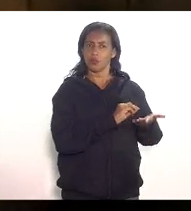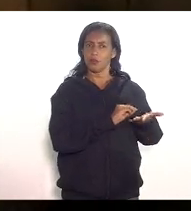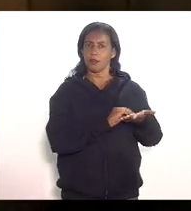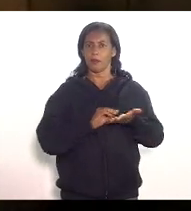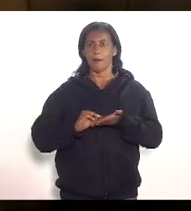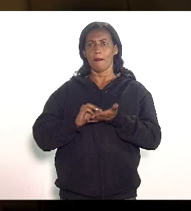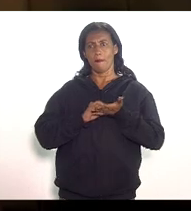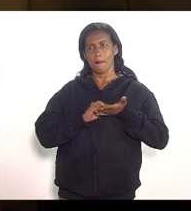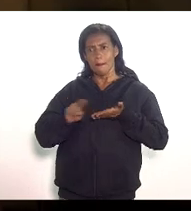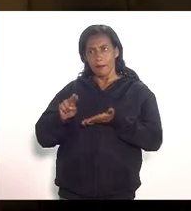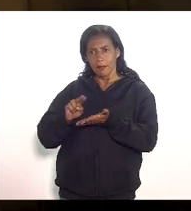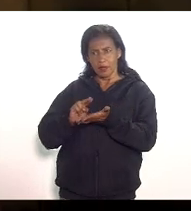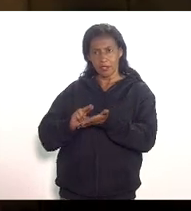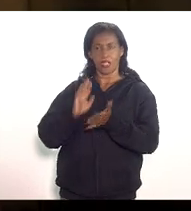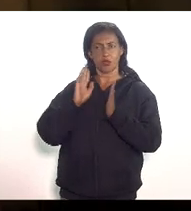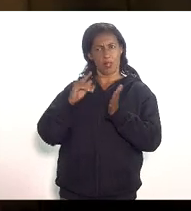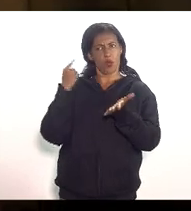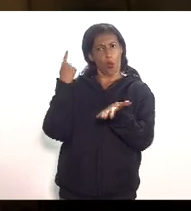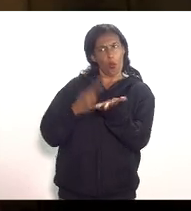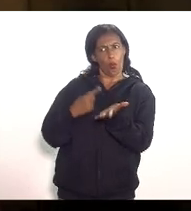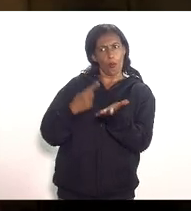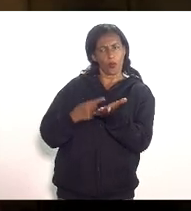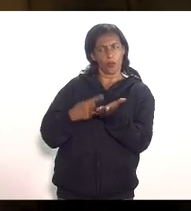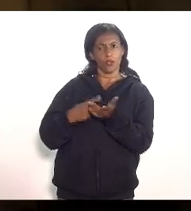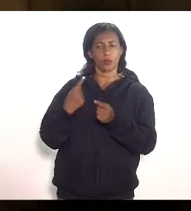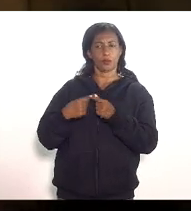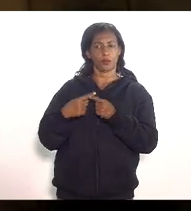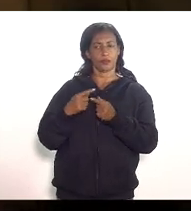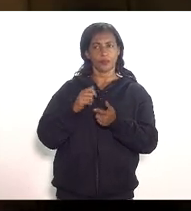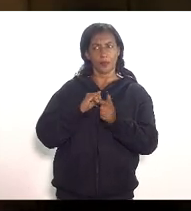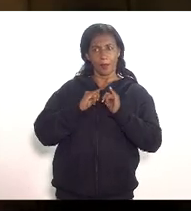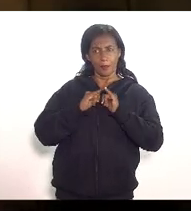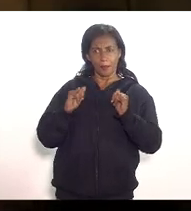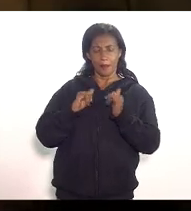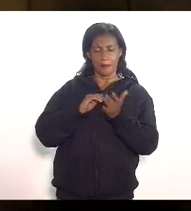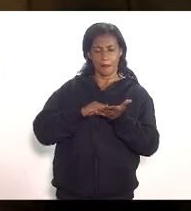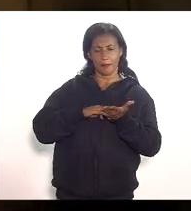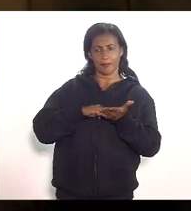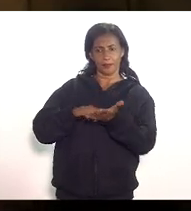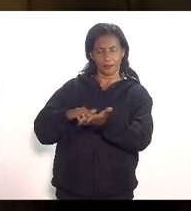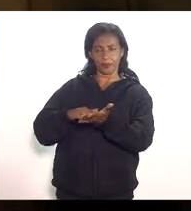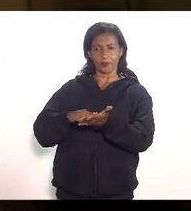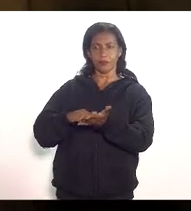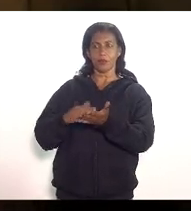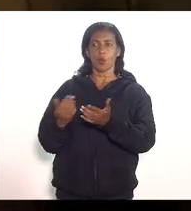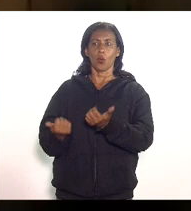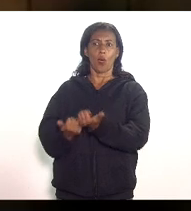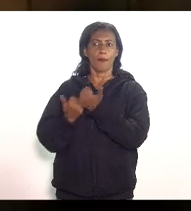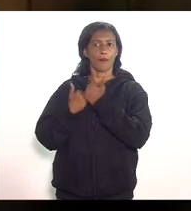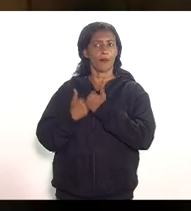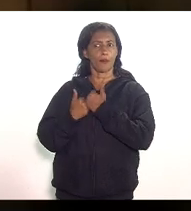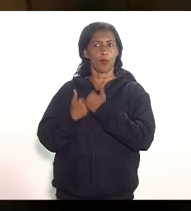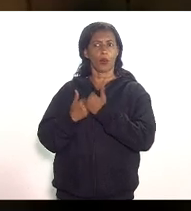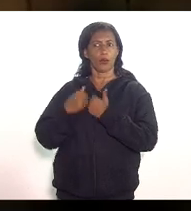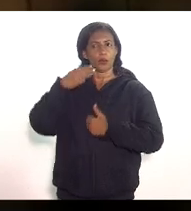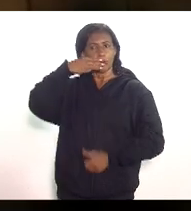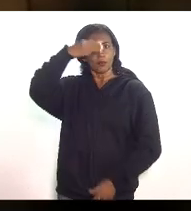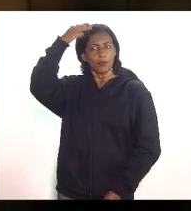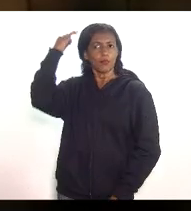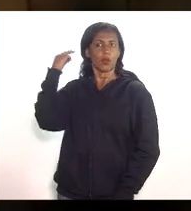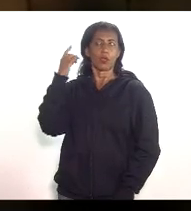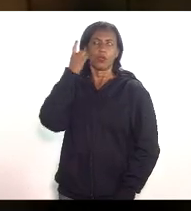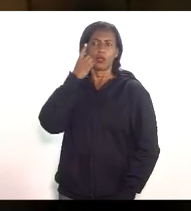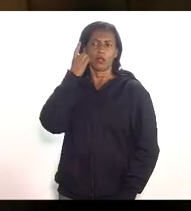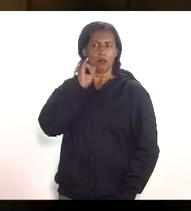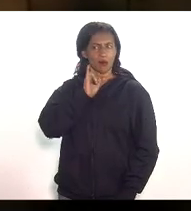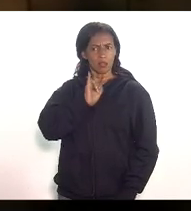compromisso considerando que é uma mensagem contando aí com o apoio do deputado Marcio Pacheco do Poder Executivo se não foi